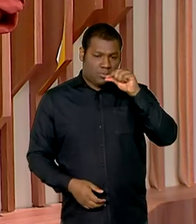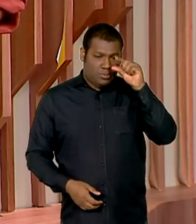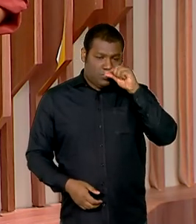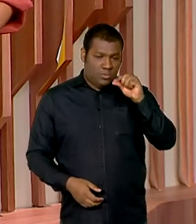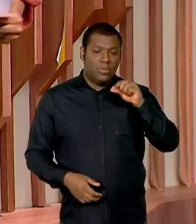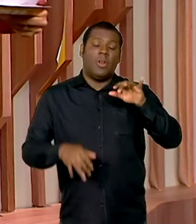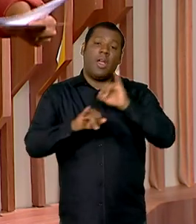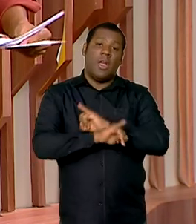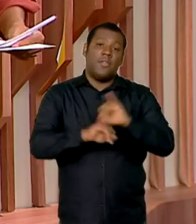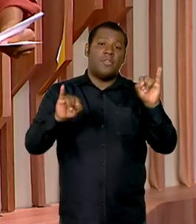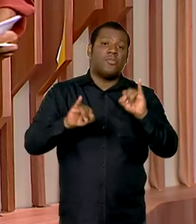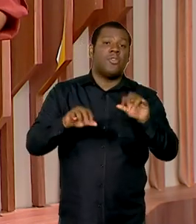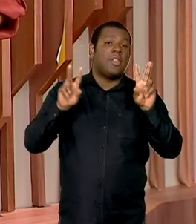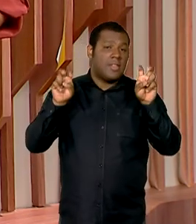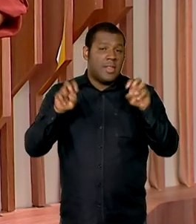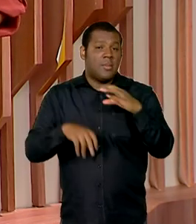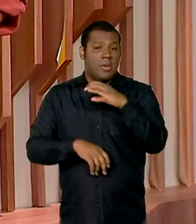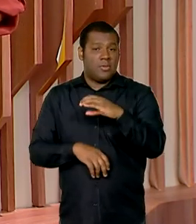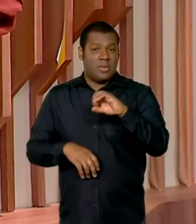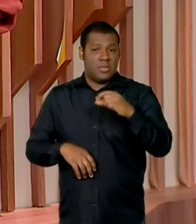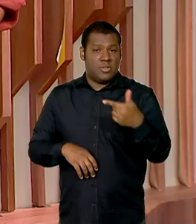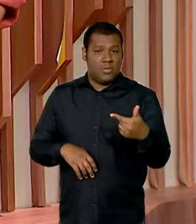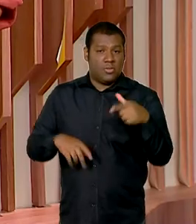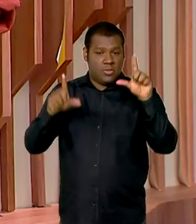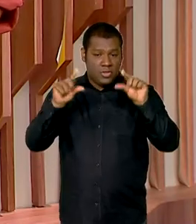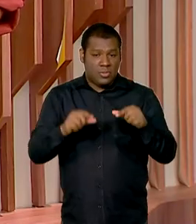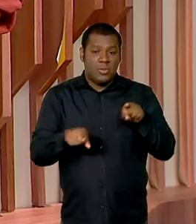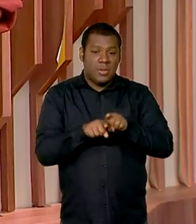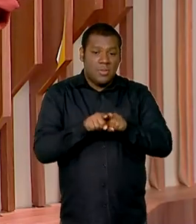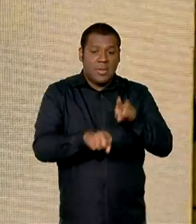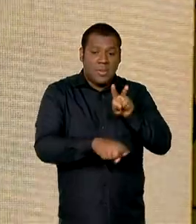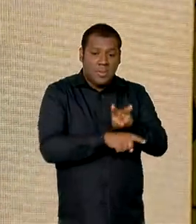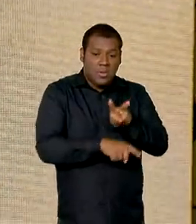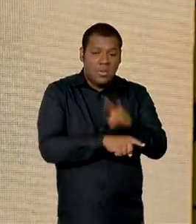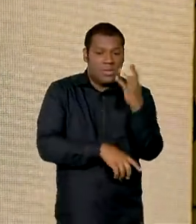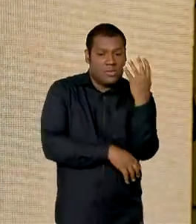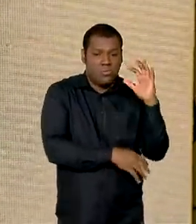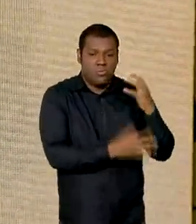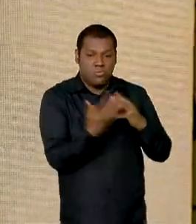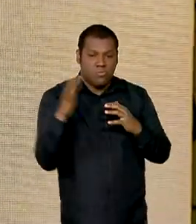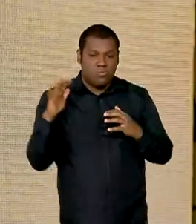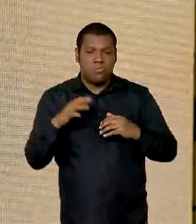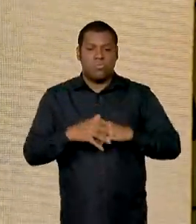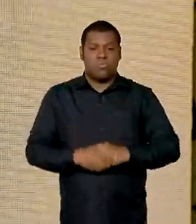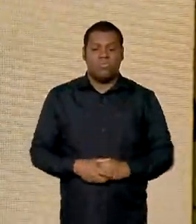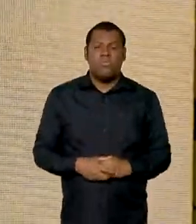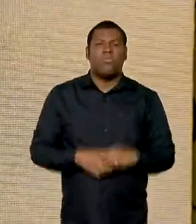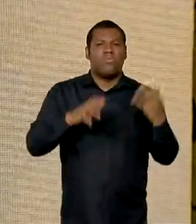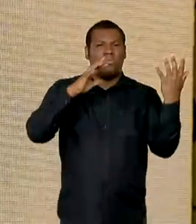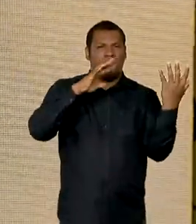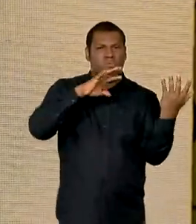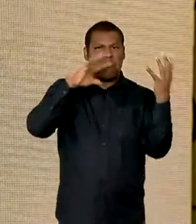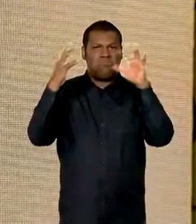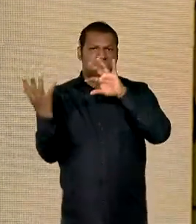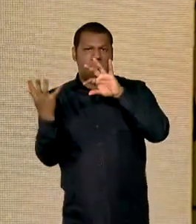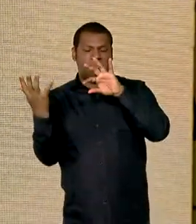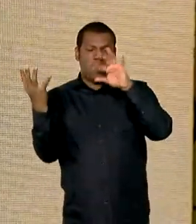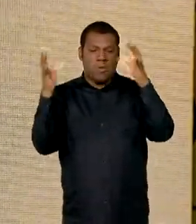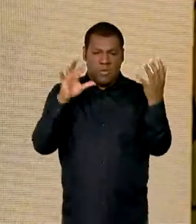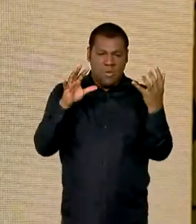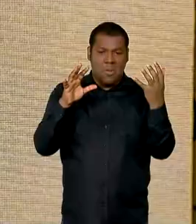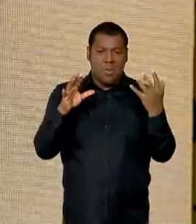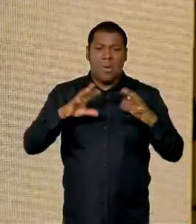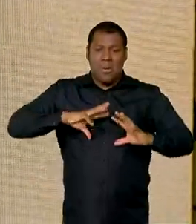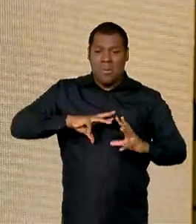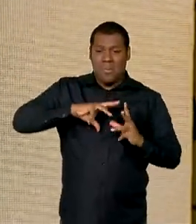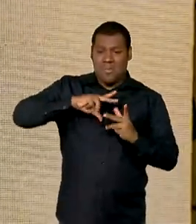falou sobre descarbonização e preservação do meio ambiente. As mudanças do clima afetam todo